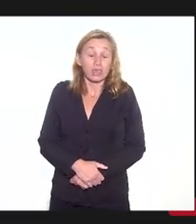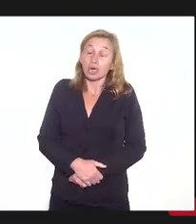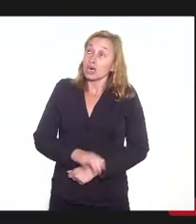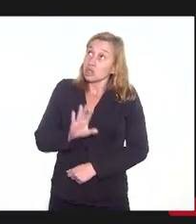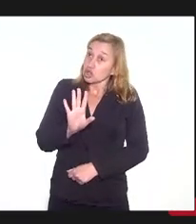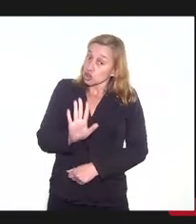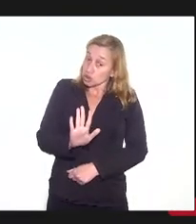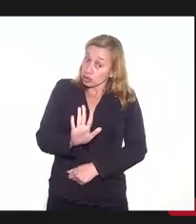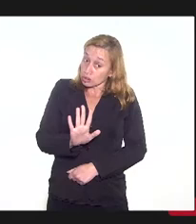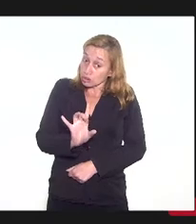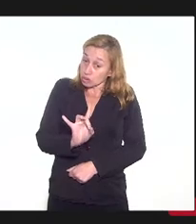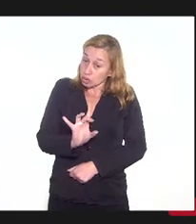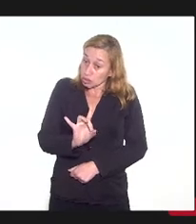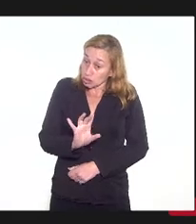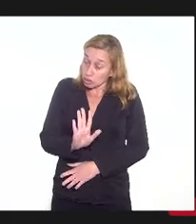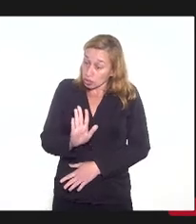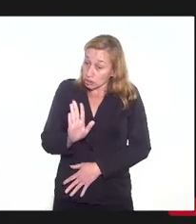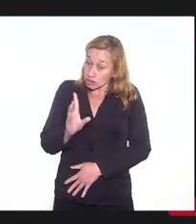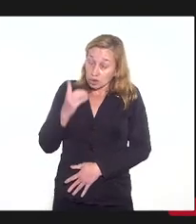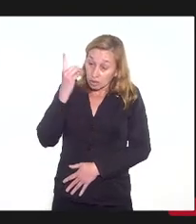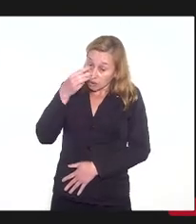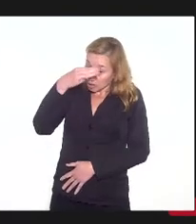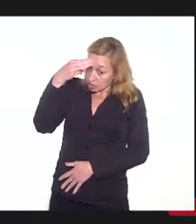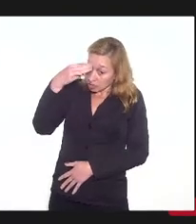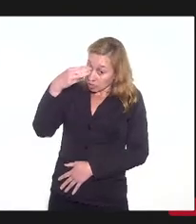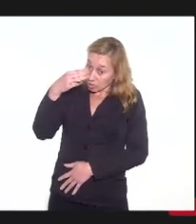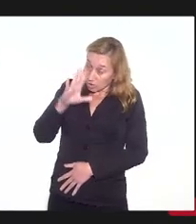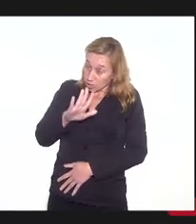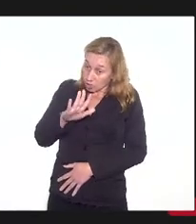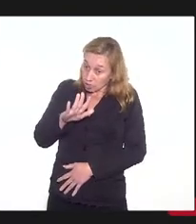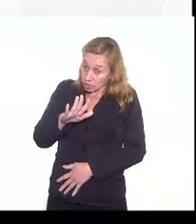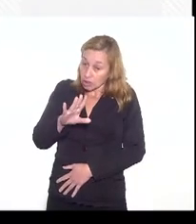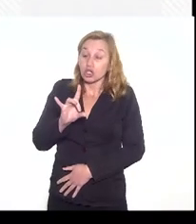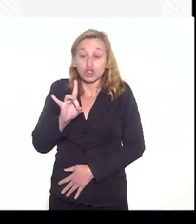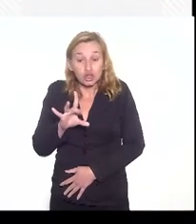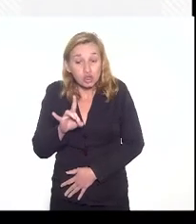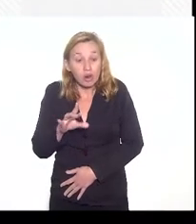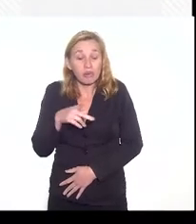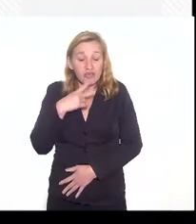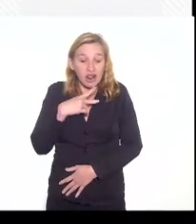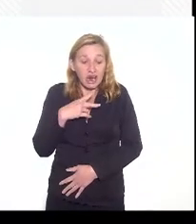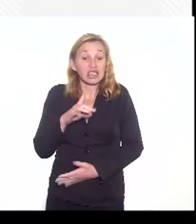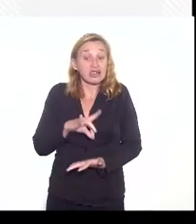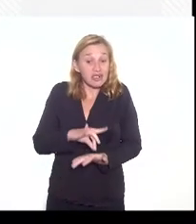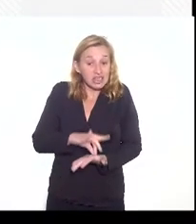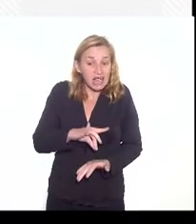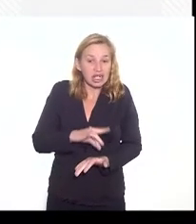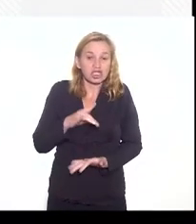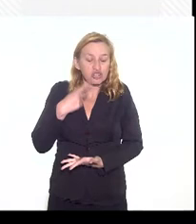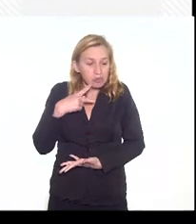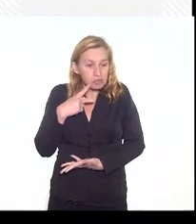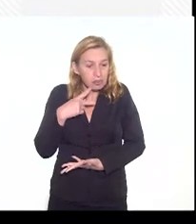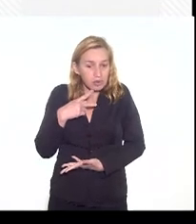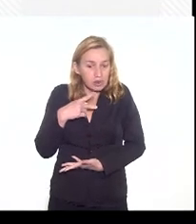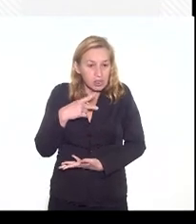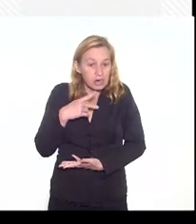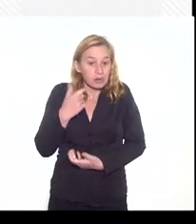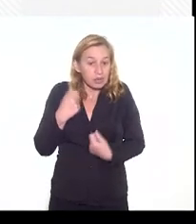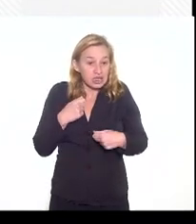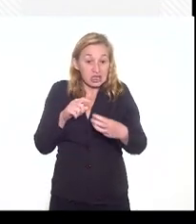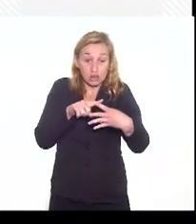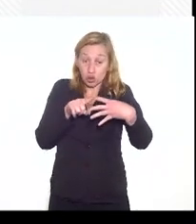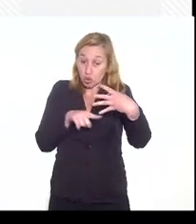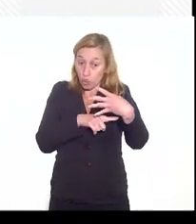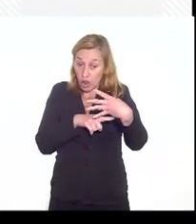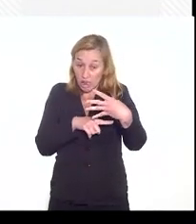esclarecer, é que na realidade a gente precisa, dos quatro,